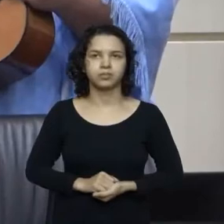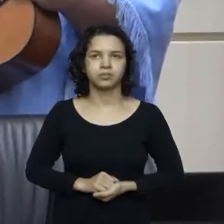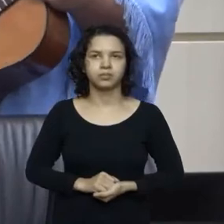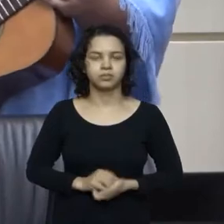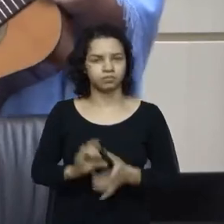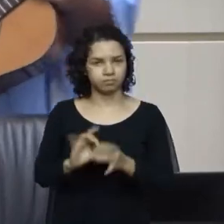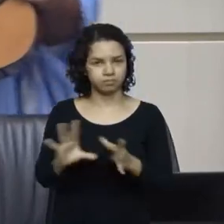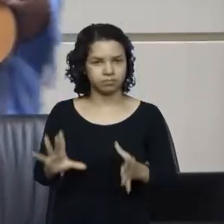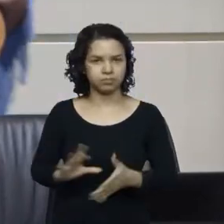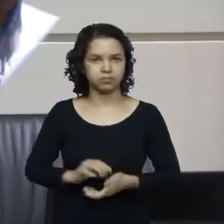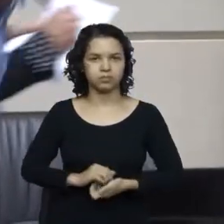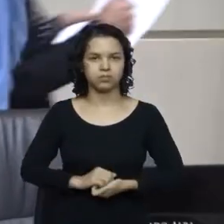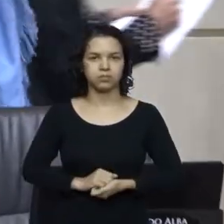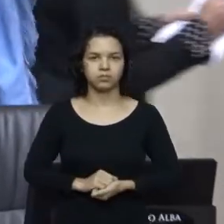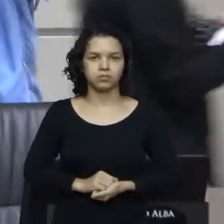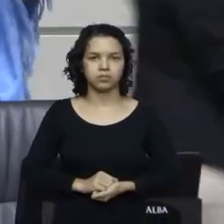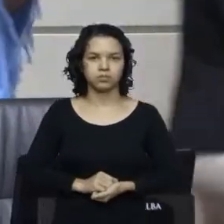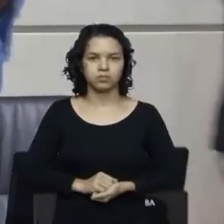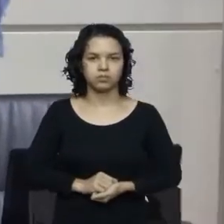vontade.